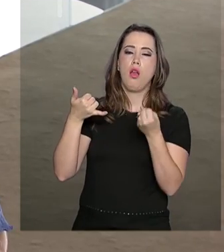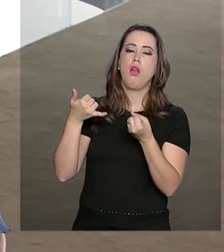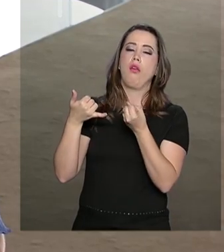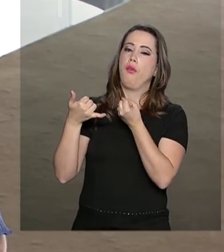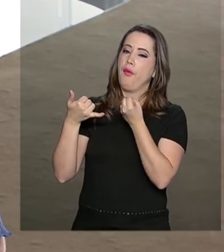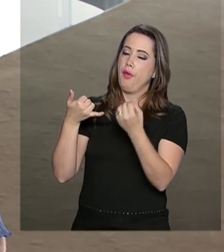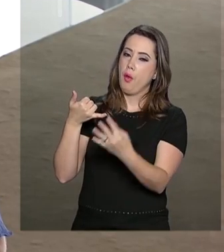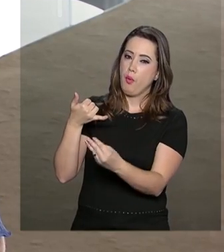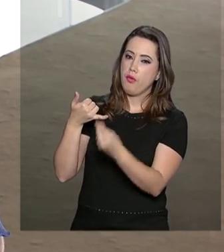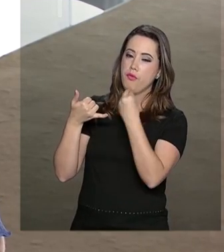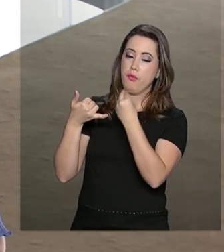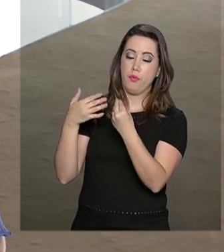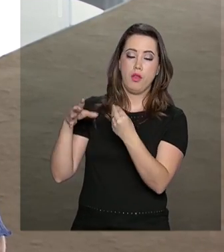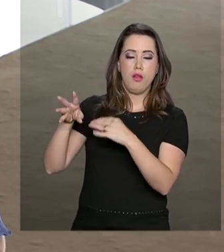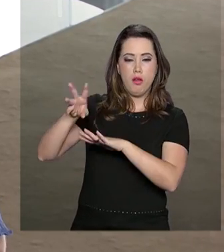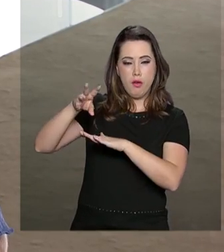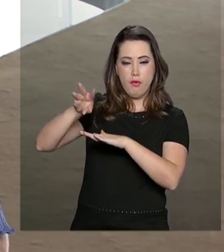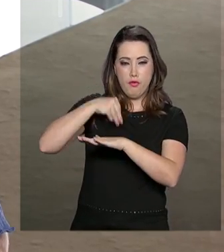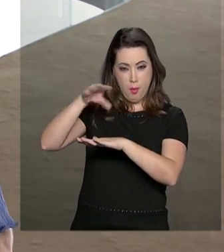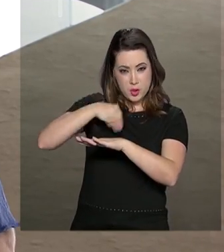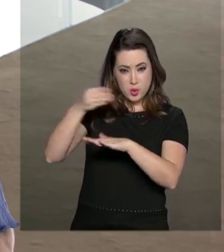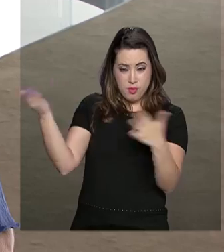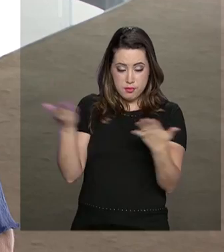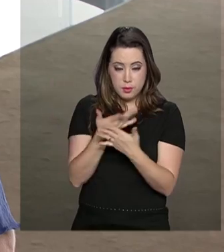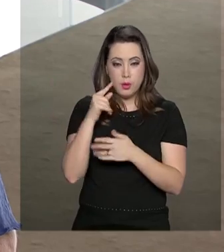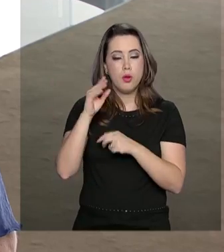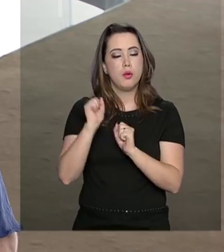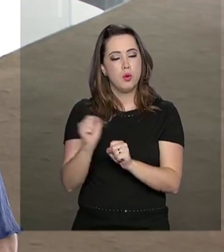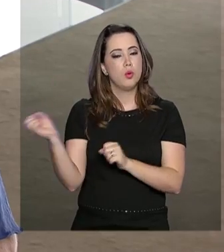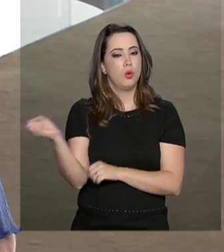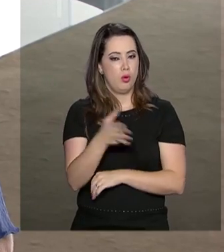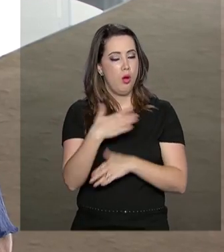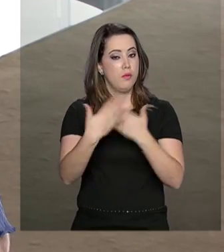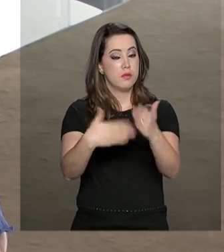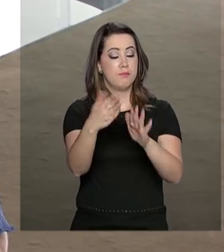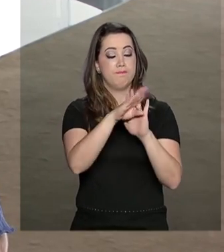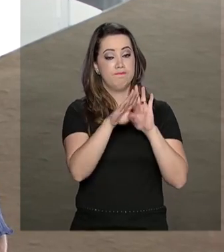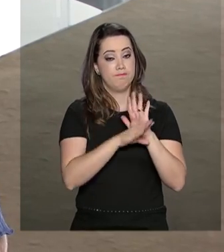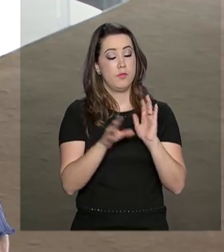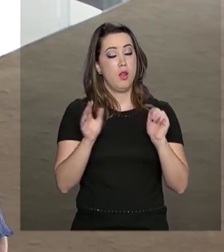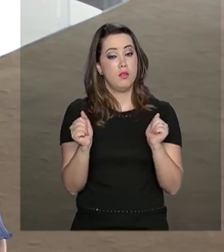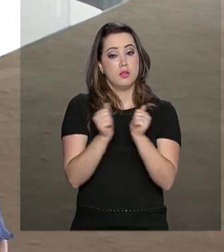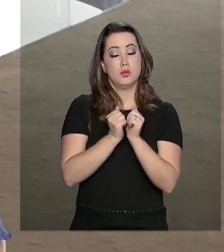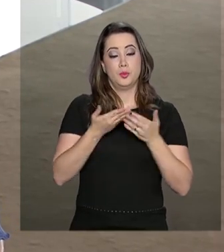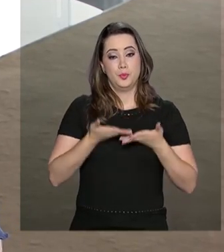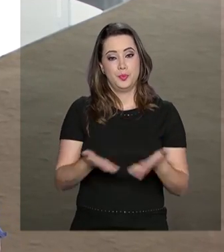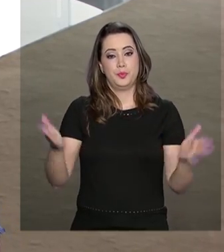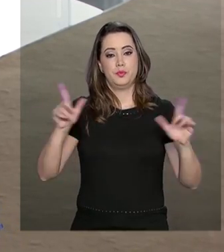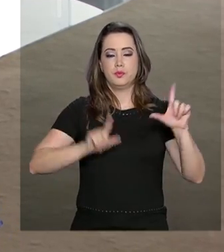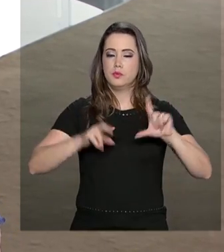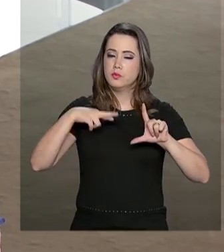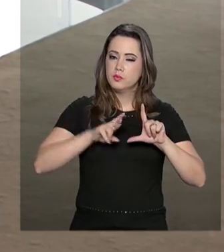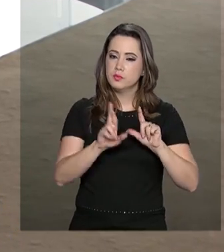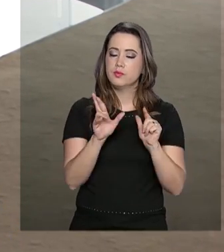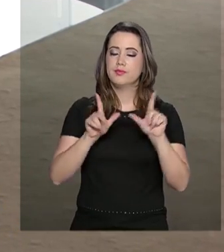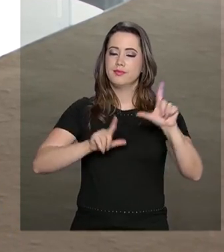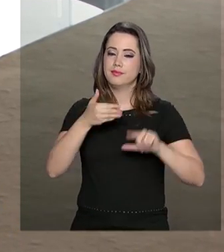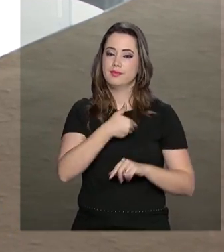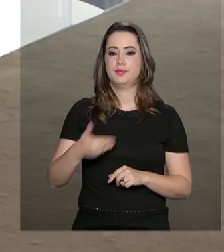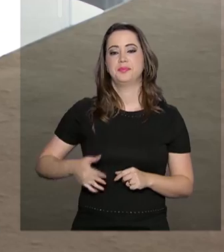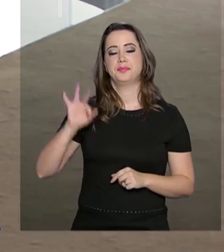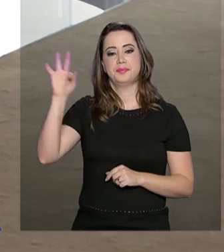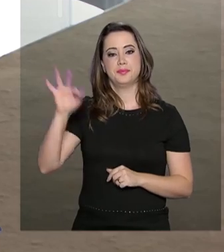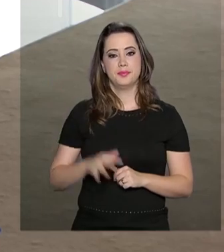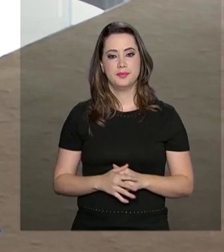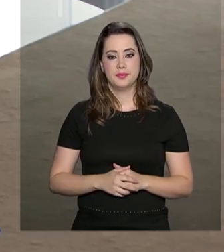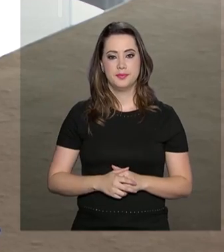pode atualizar então a situação ali na fronteira para nós ao longo da programação. E você continua aqui com a gente na NBR, a TV do